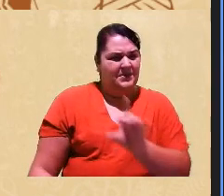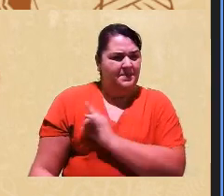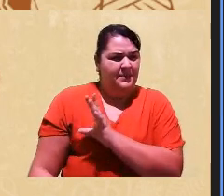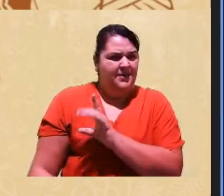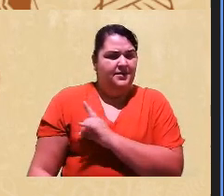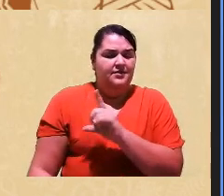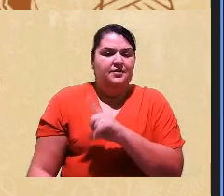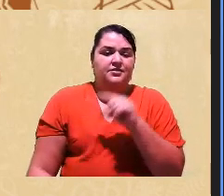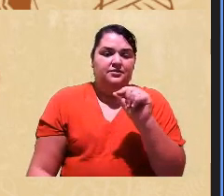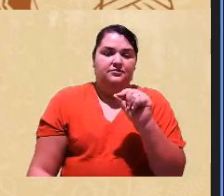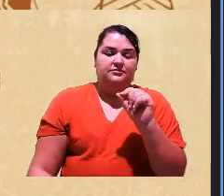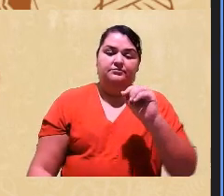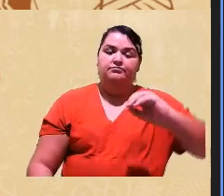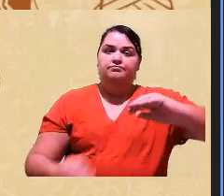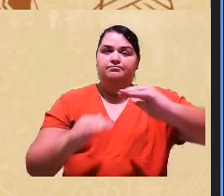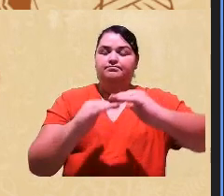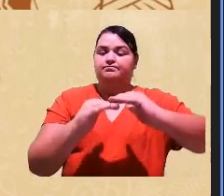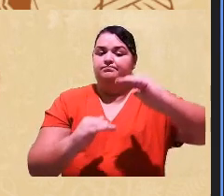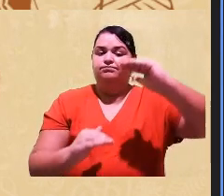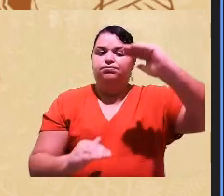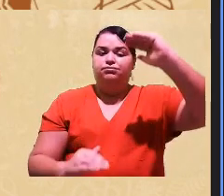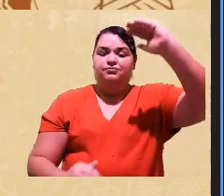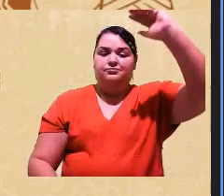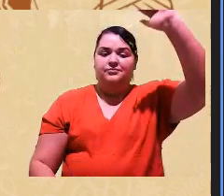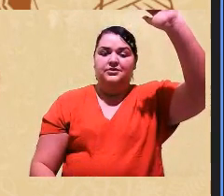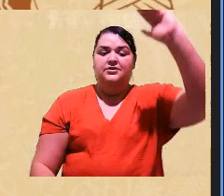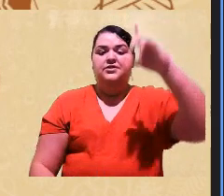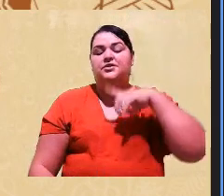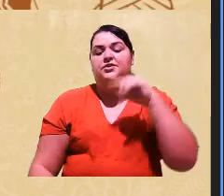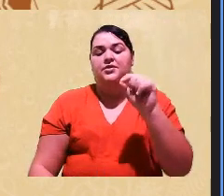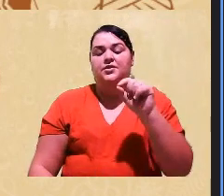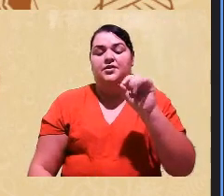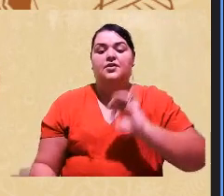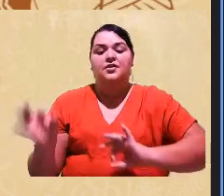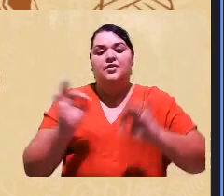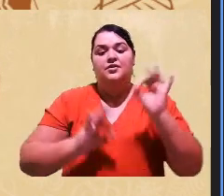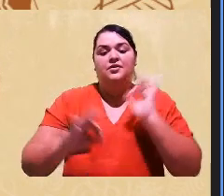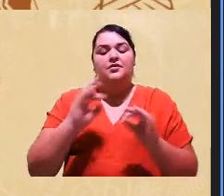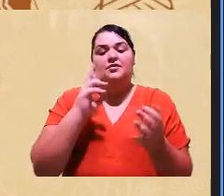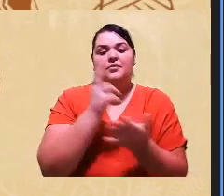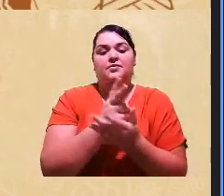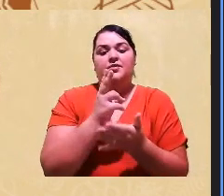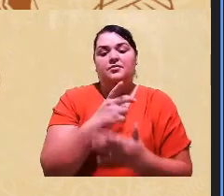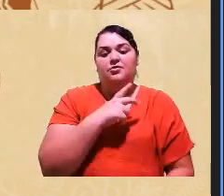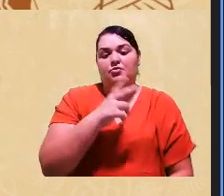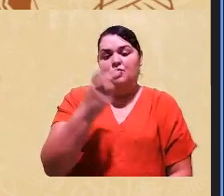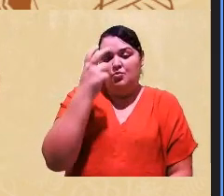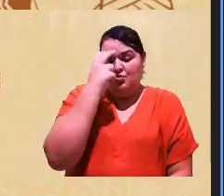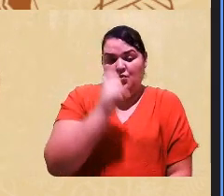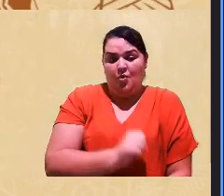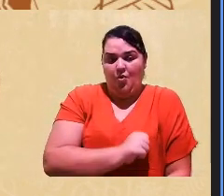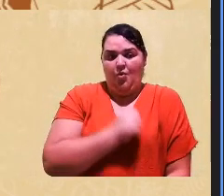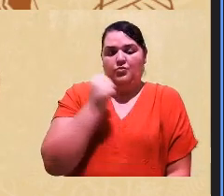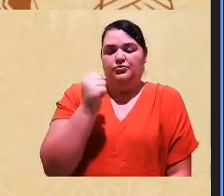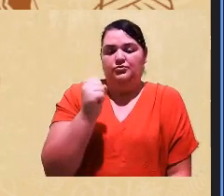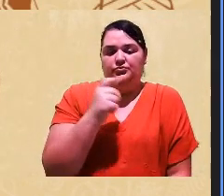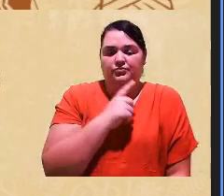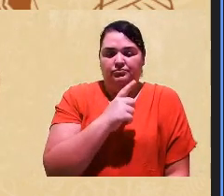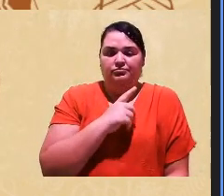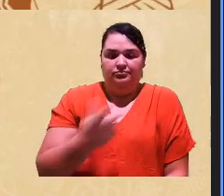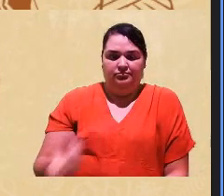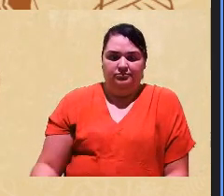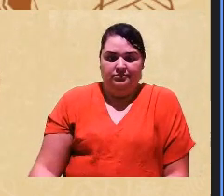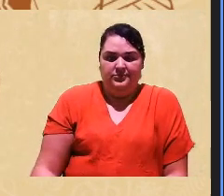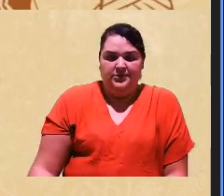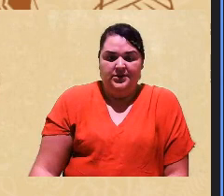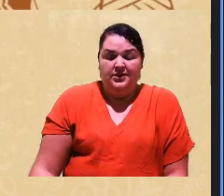nível mais alto ele vai se configurar dentro da cultura do ódio e dos ataques fóbicos a